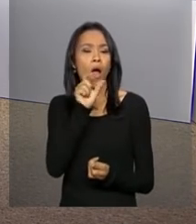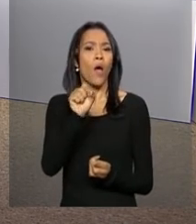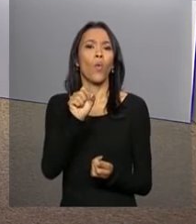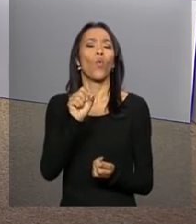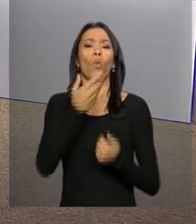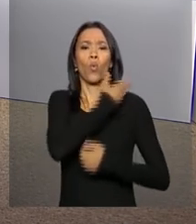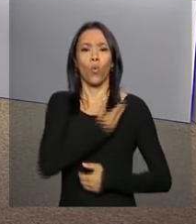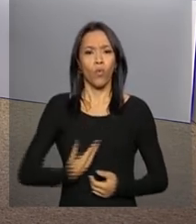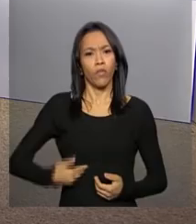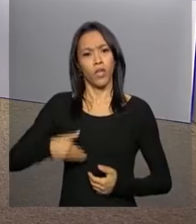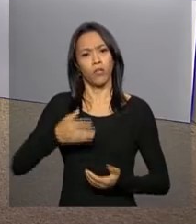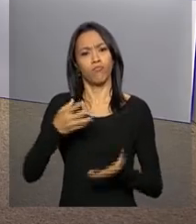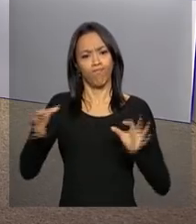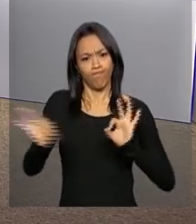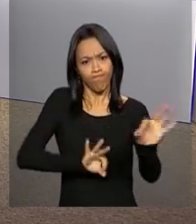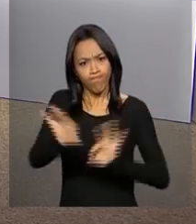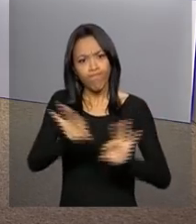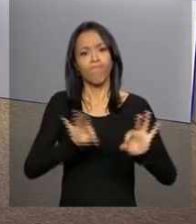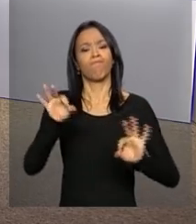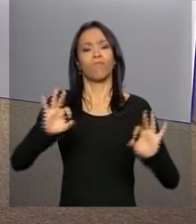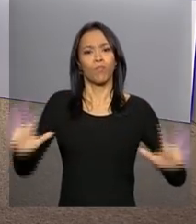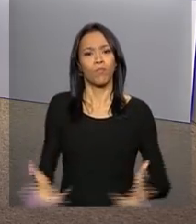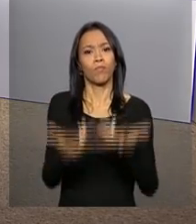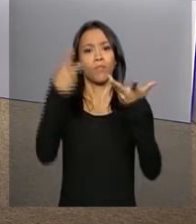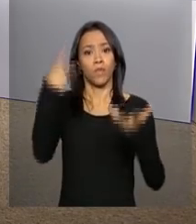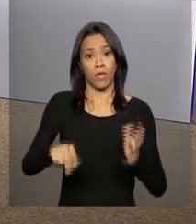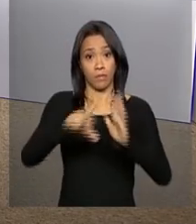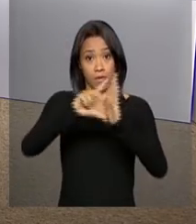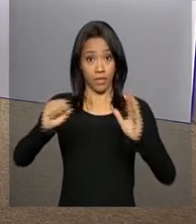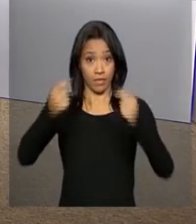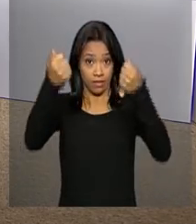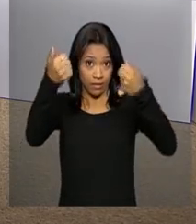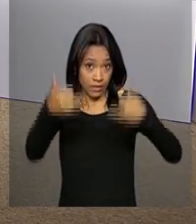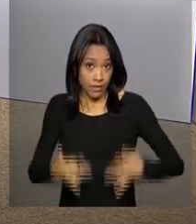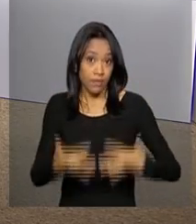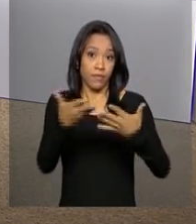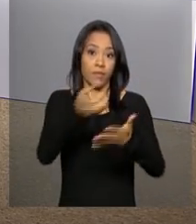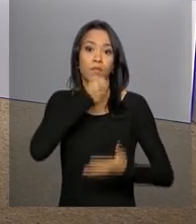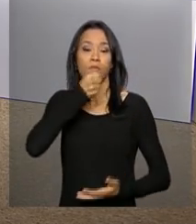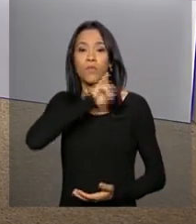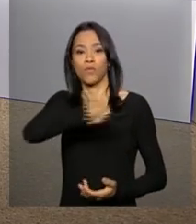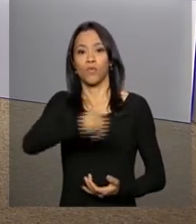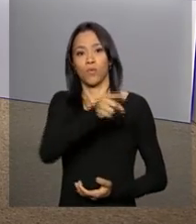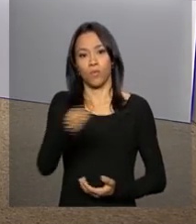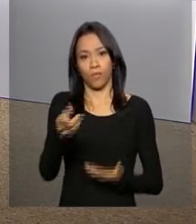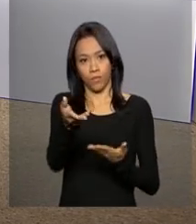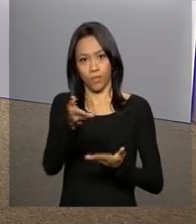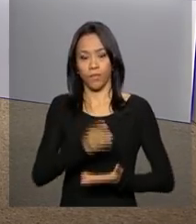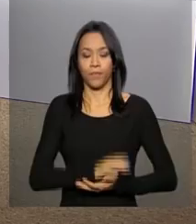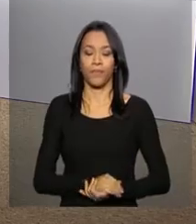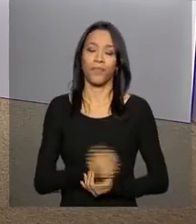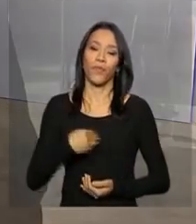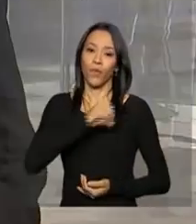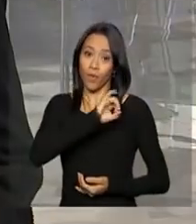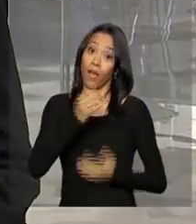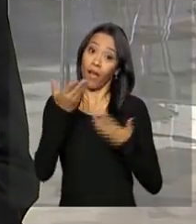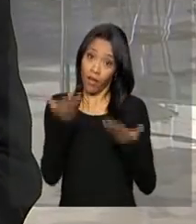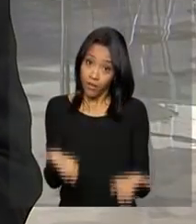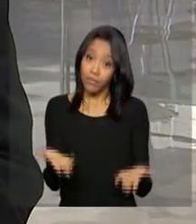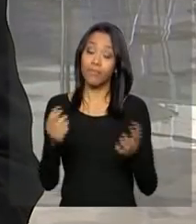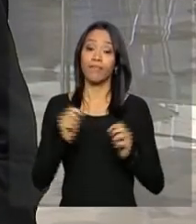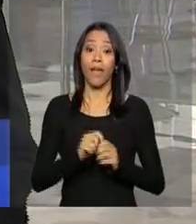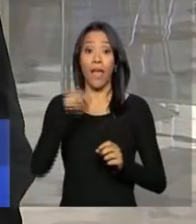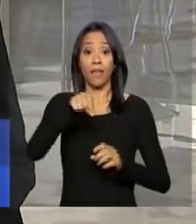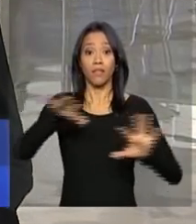governo promove um evento aqui em Brasília. Quem tem os detalhes é o repórter João Pedro Neto. Oi, João Pedro. Oi, Dani. Bom, é isso mesmo.